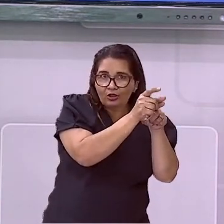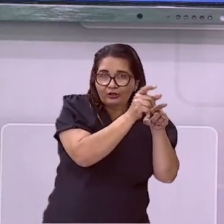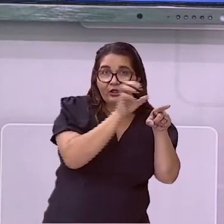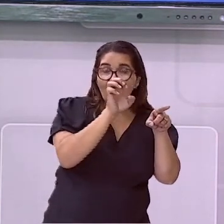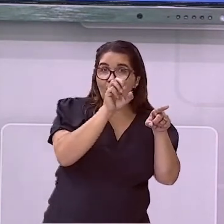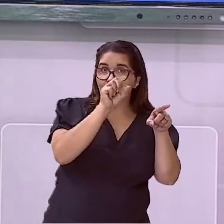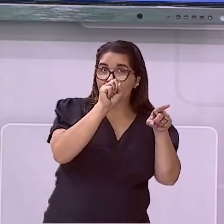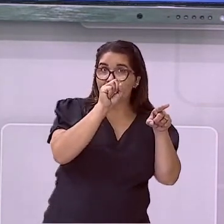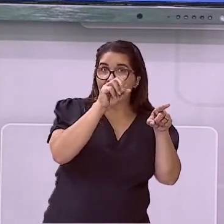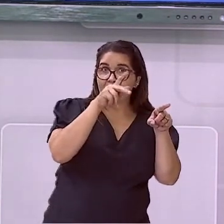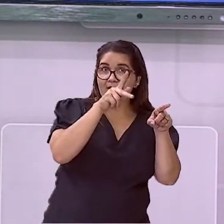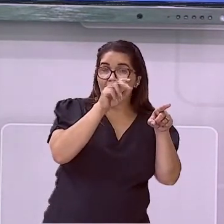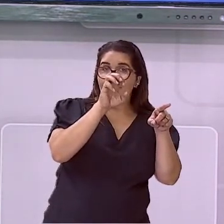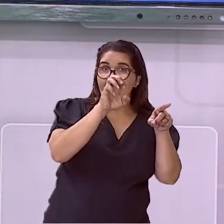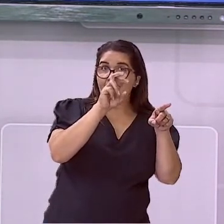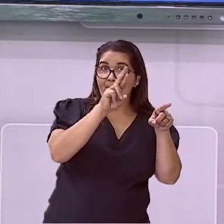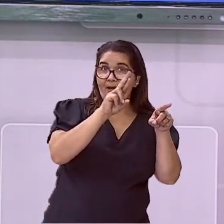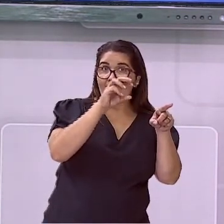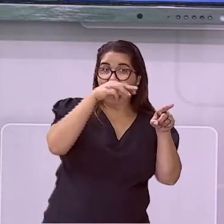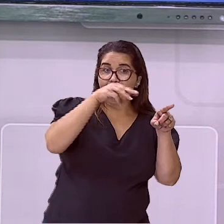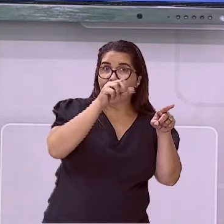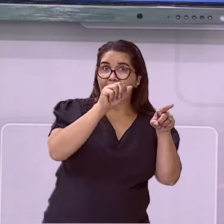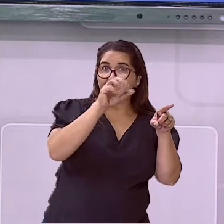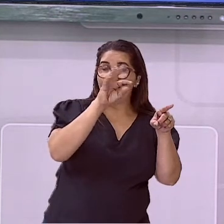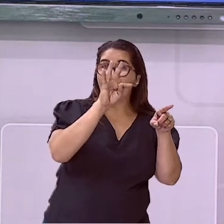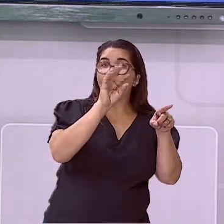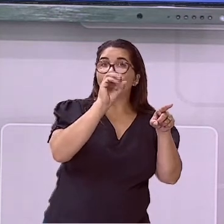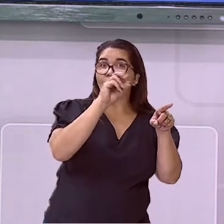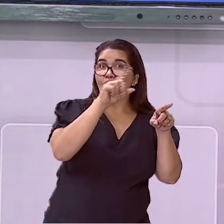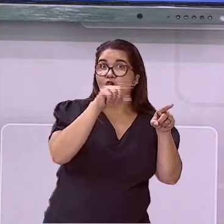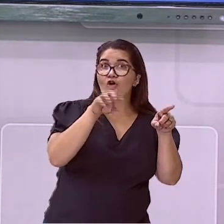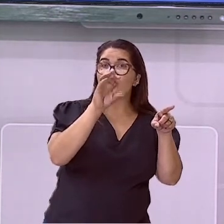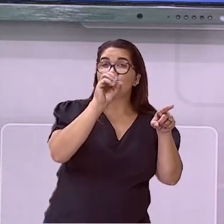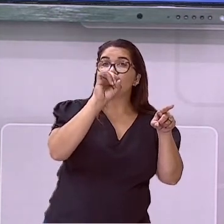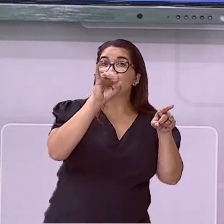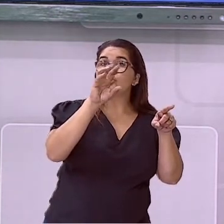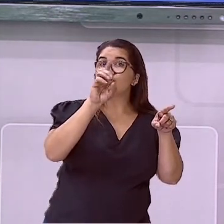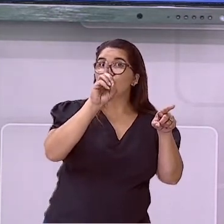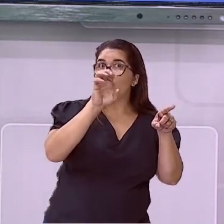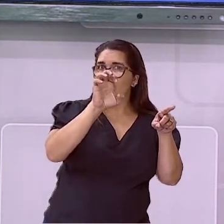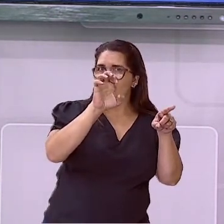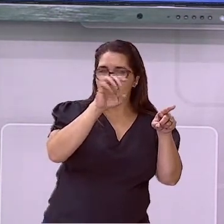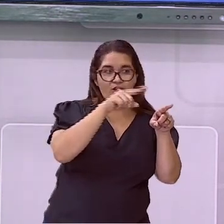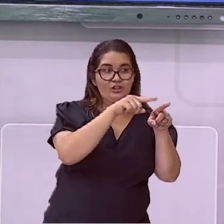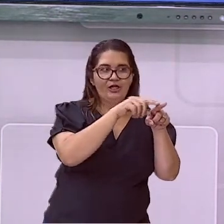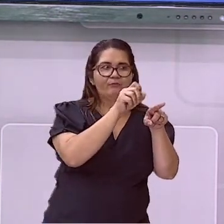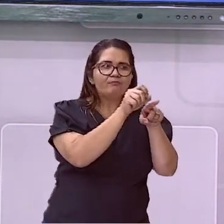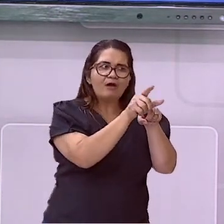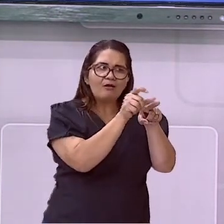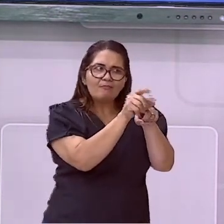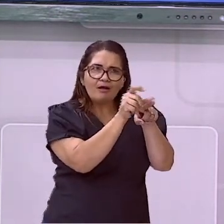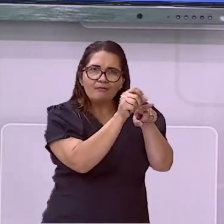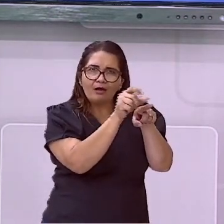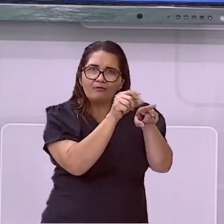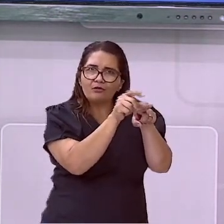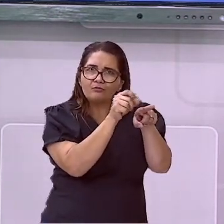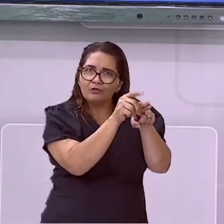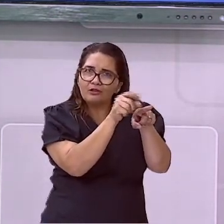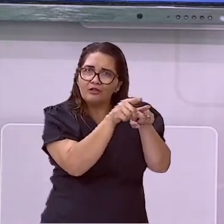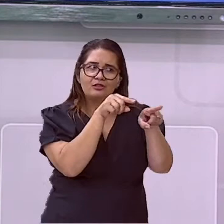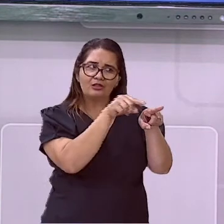caso dos meninos, lembra? O menino, só a partir daí, é que ele consegue ser realmente fértil e